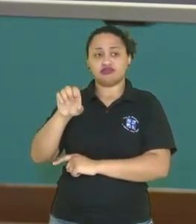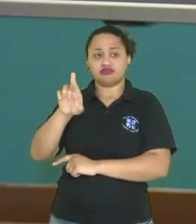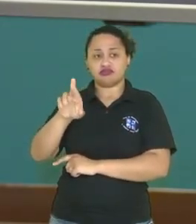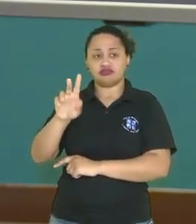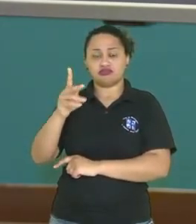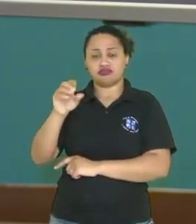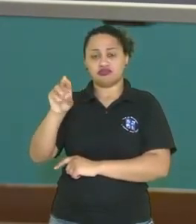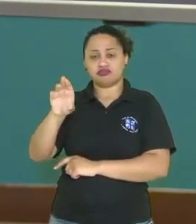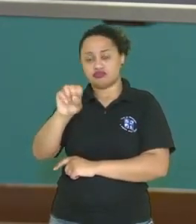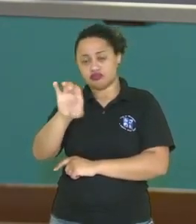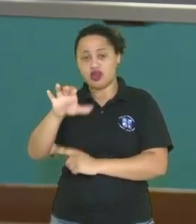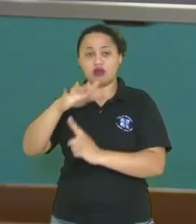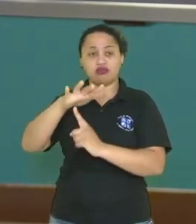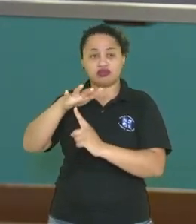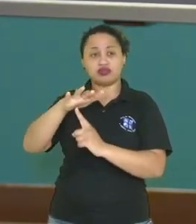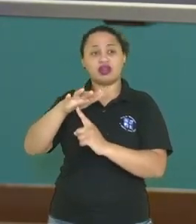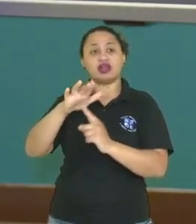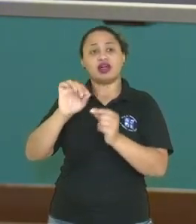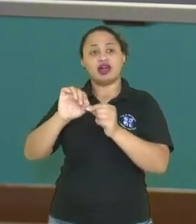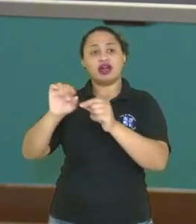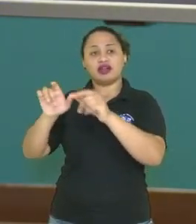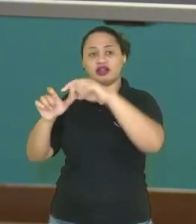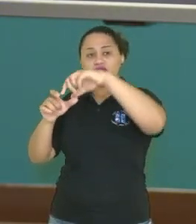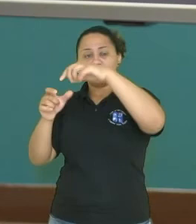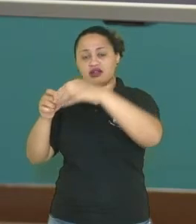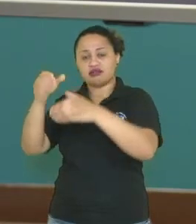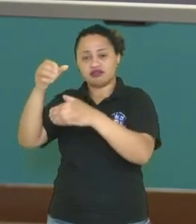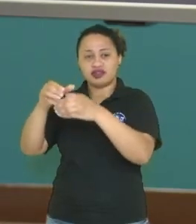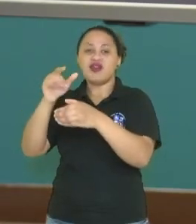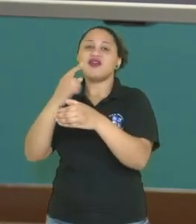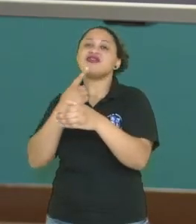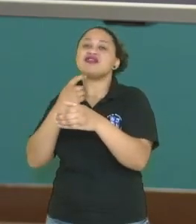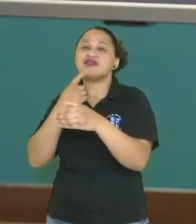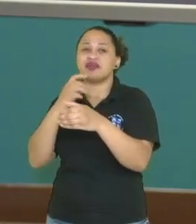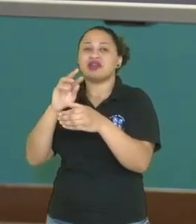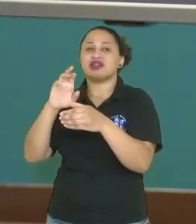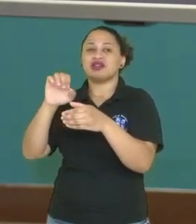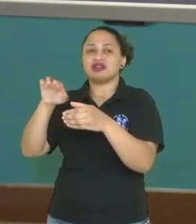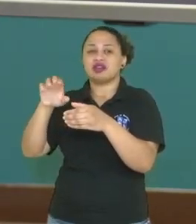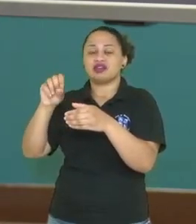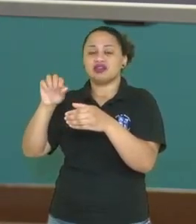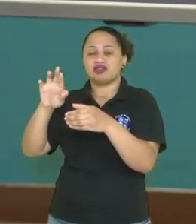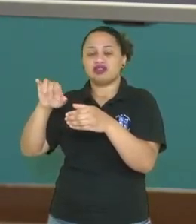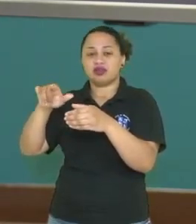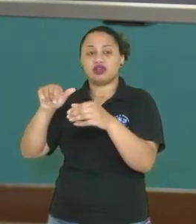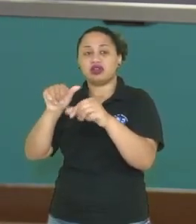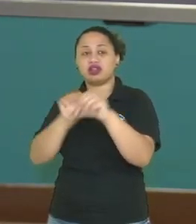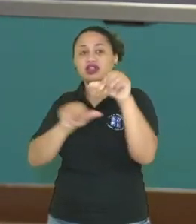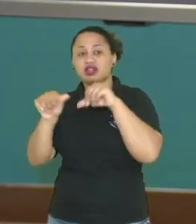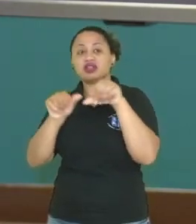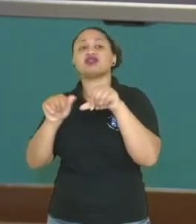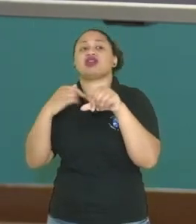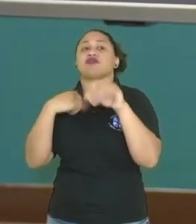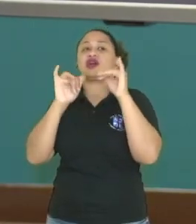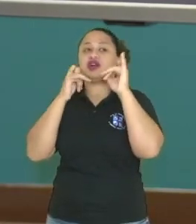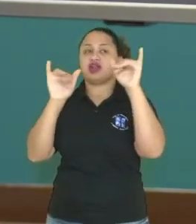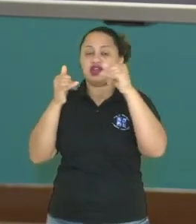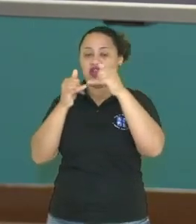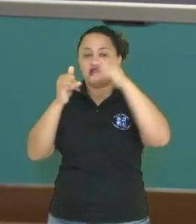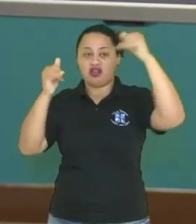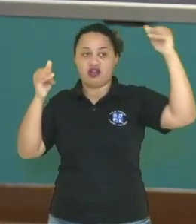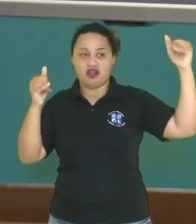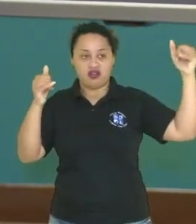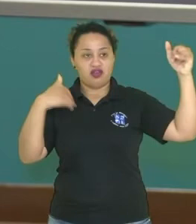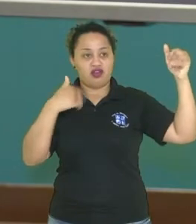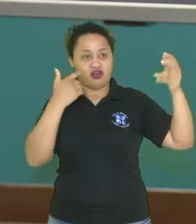para essa usina. E olha aqui o transformador, que vai, então, transformar esse montante de água aqui, vai transformar, então, e vai